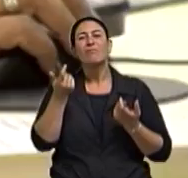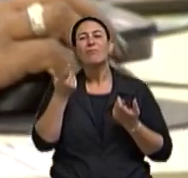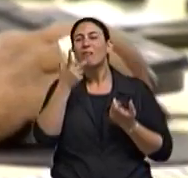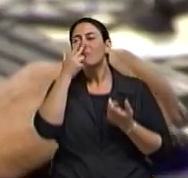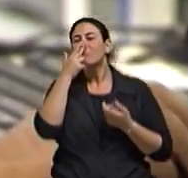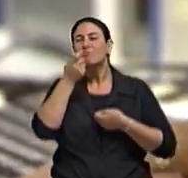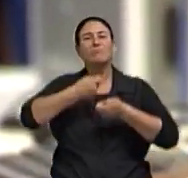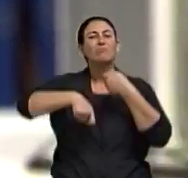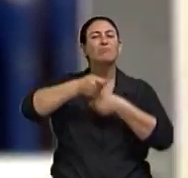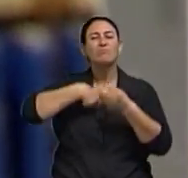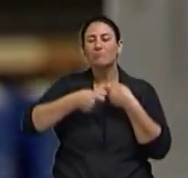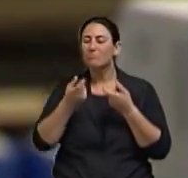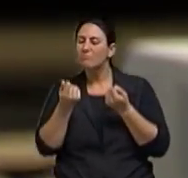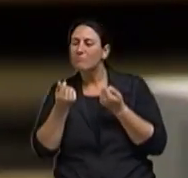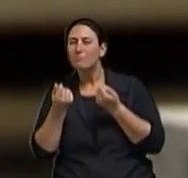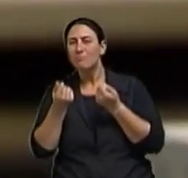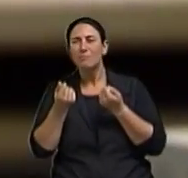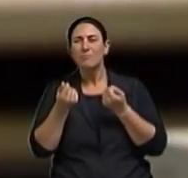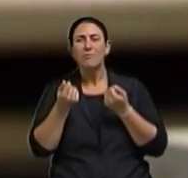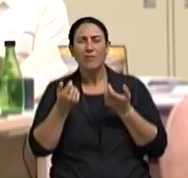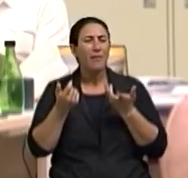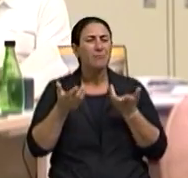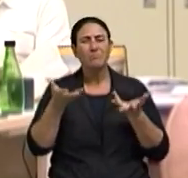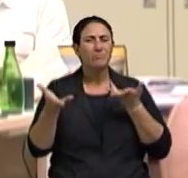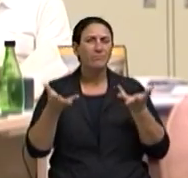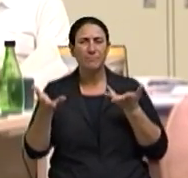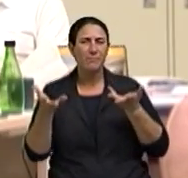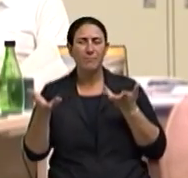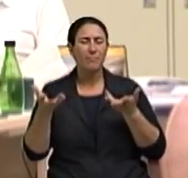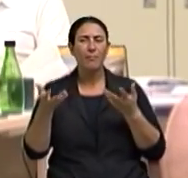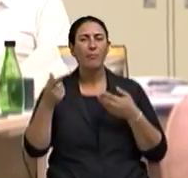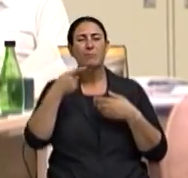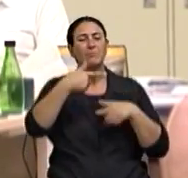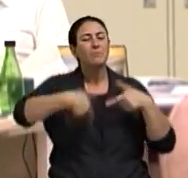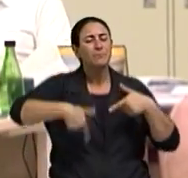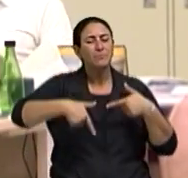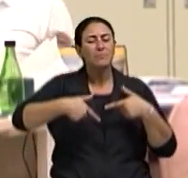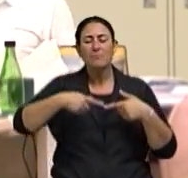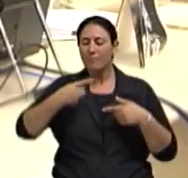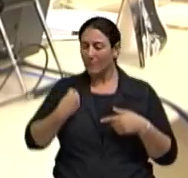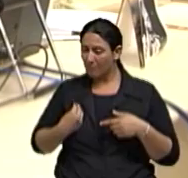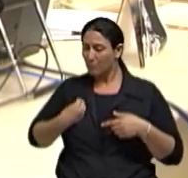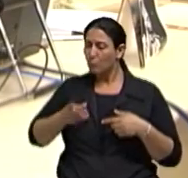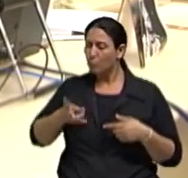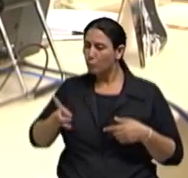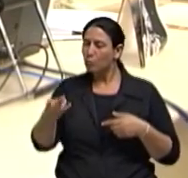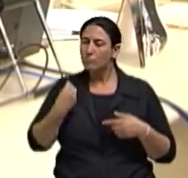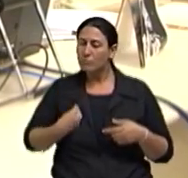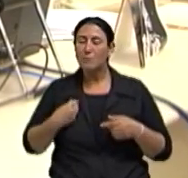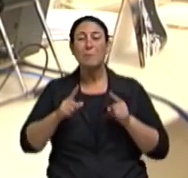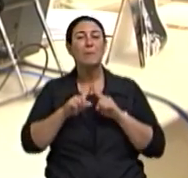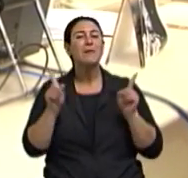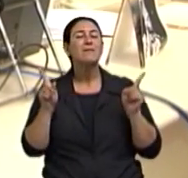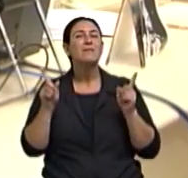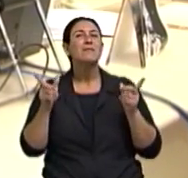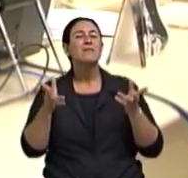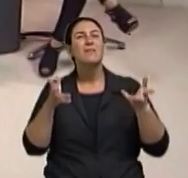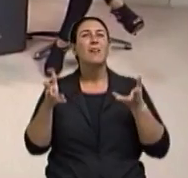funções, muitas vezes muito parecidas no seu trabalho, mas funções que eles